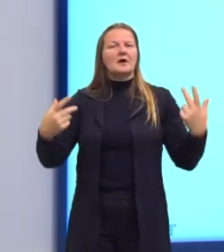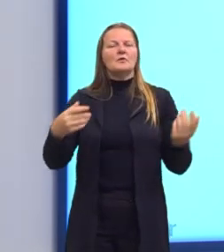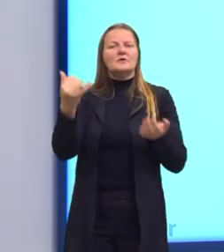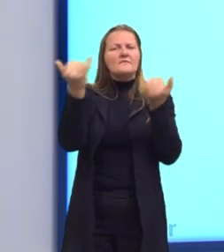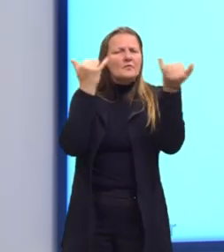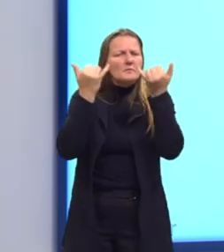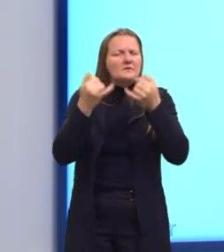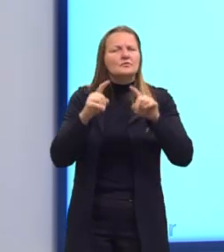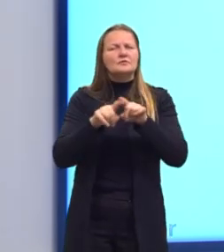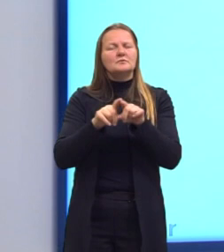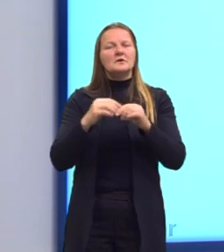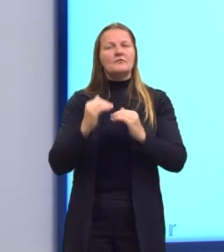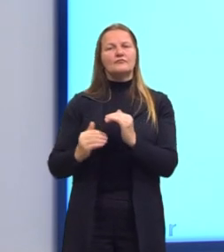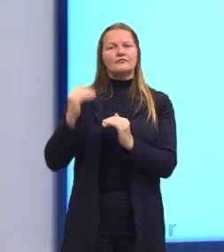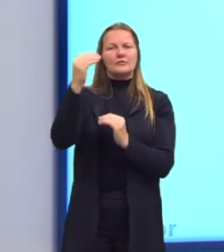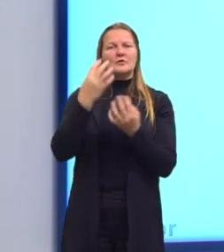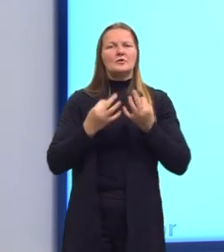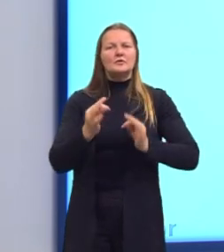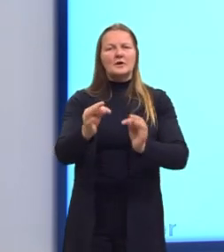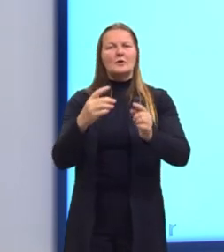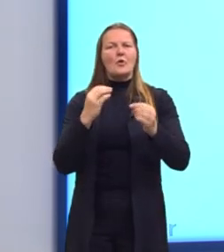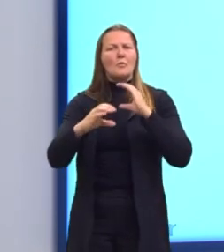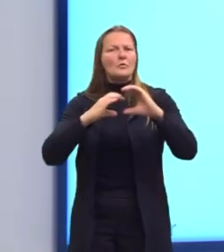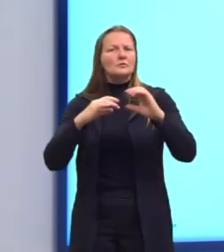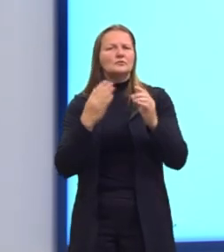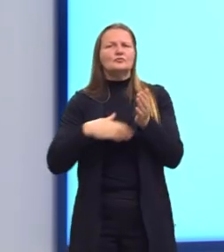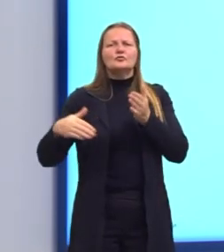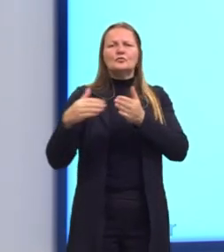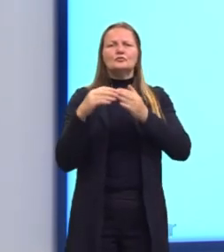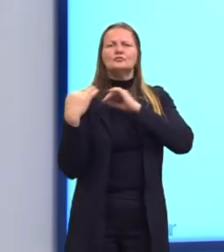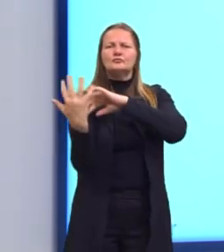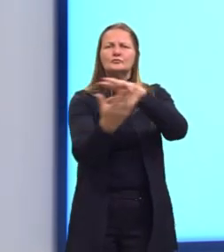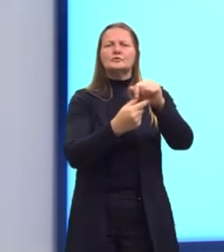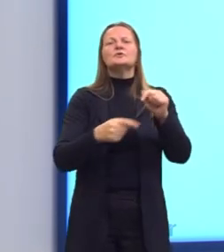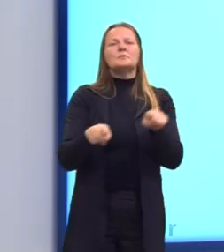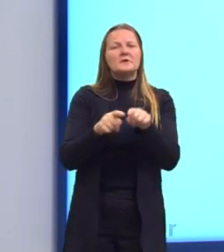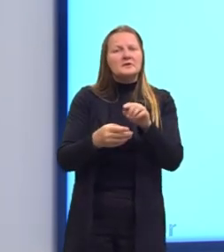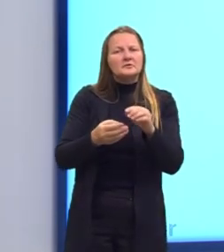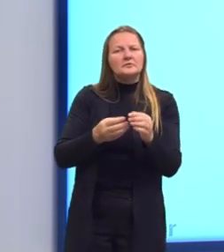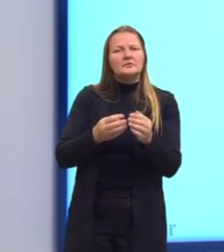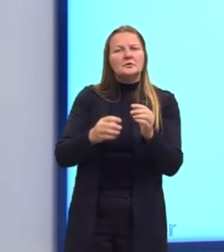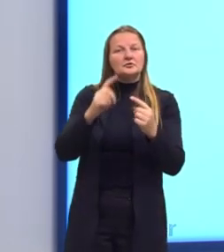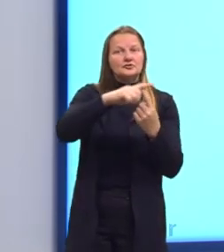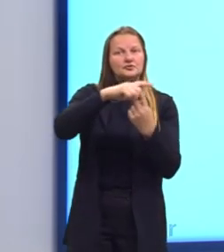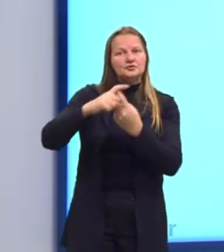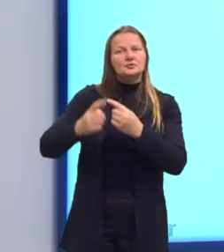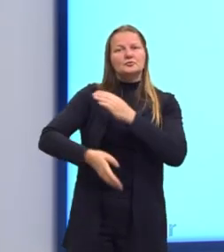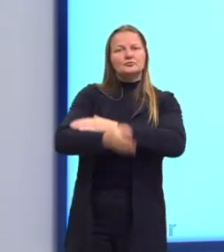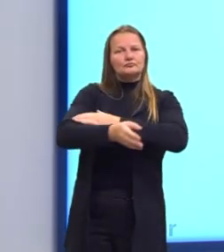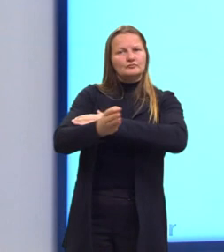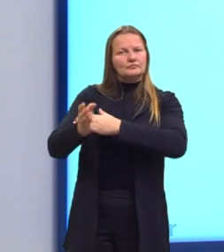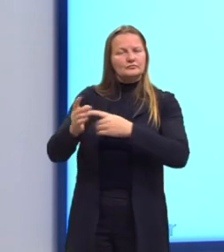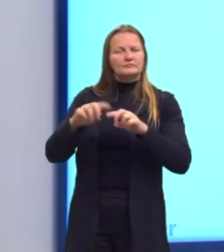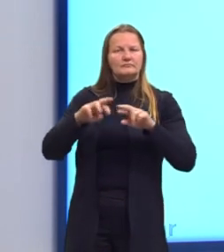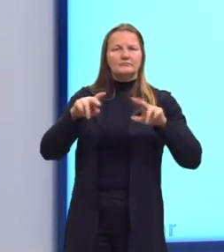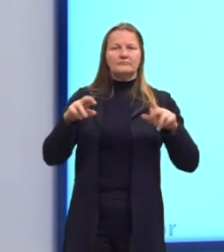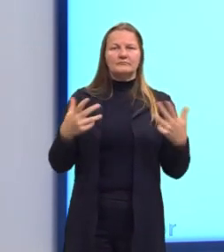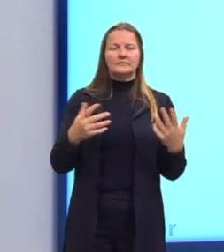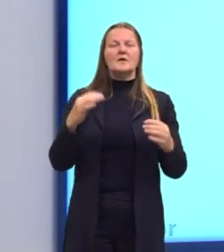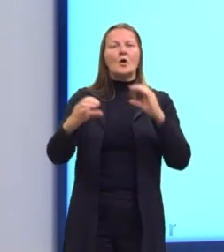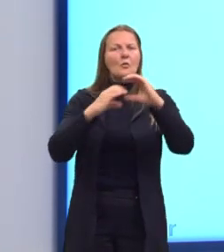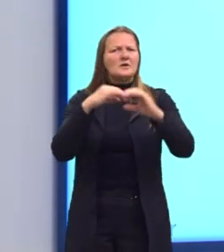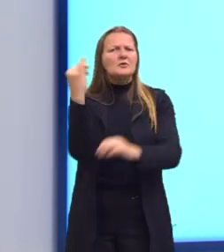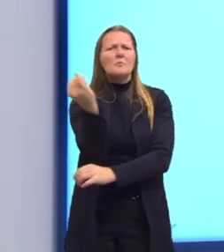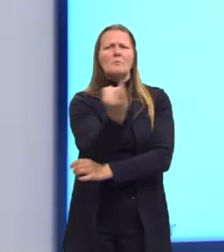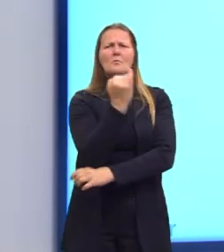proporcionado pelo avanço técnico na comunicação e nos transportes. A comunicação é algo importantíssimo, né? Nós não